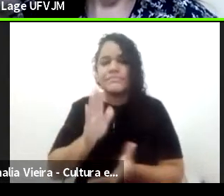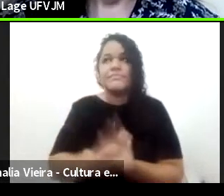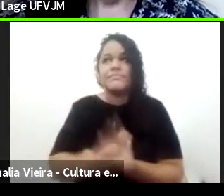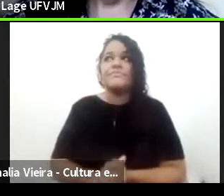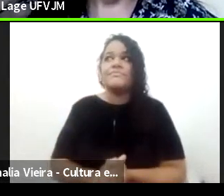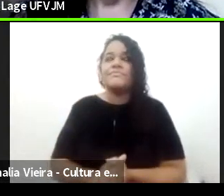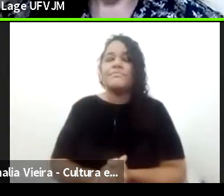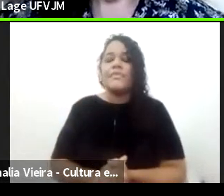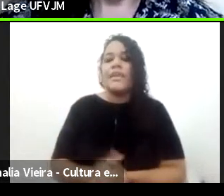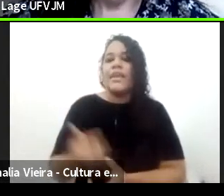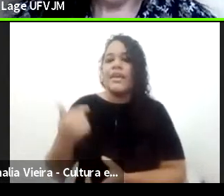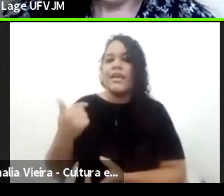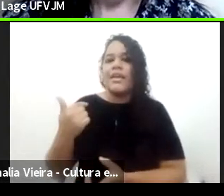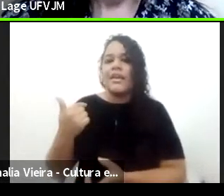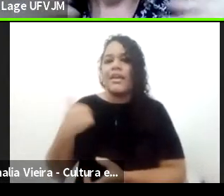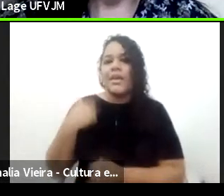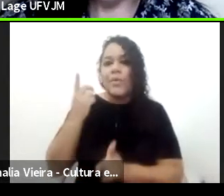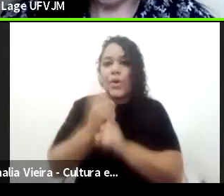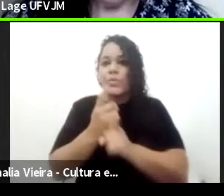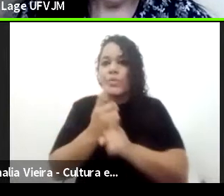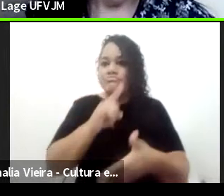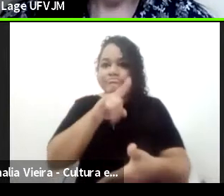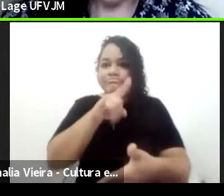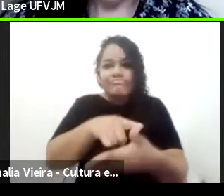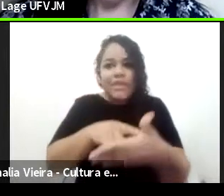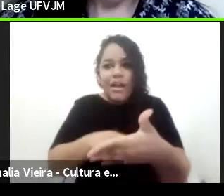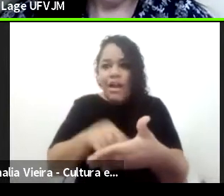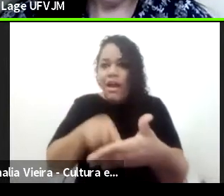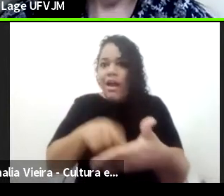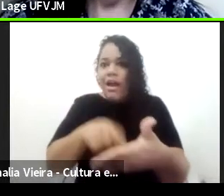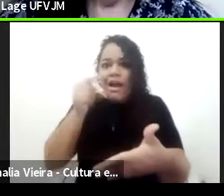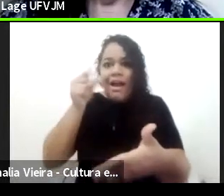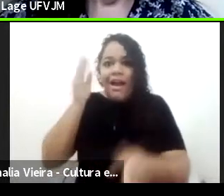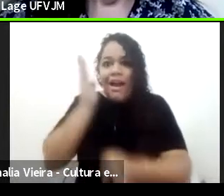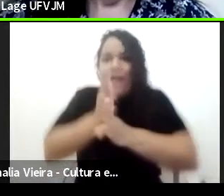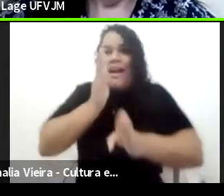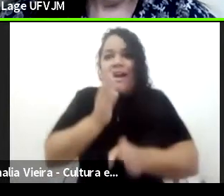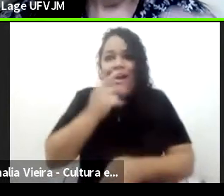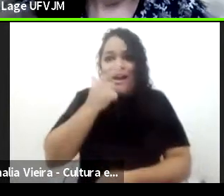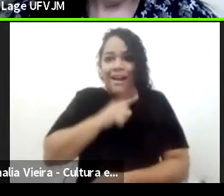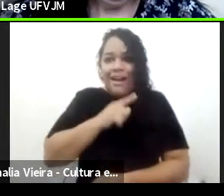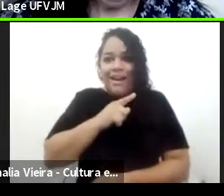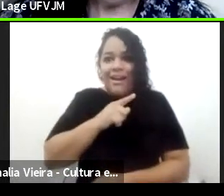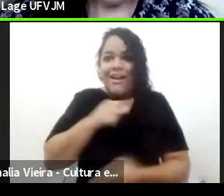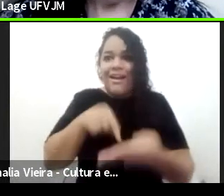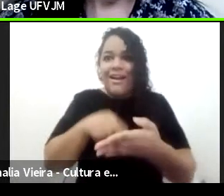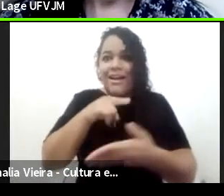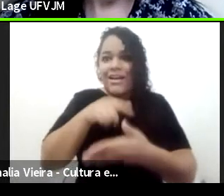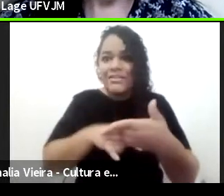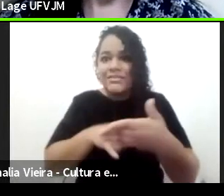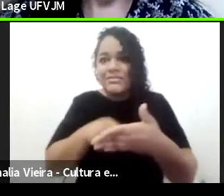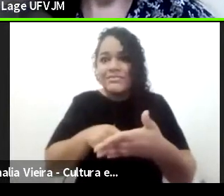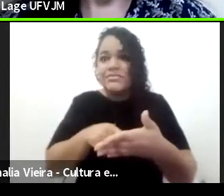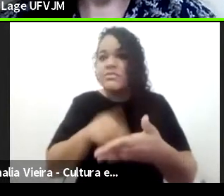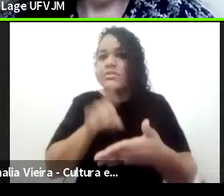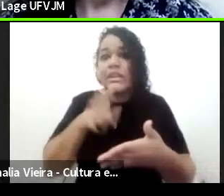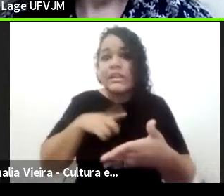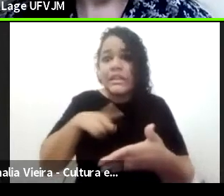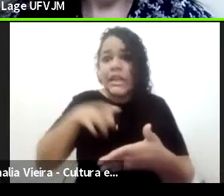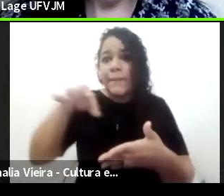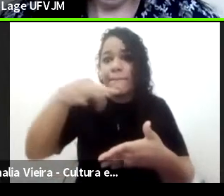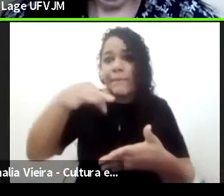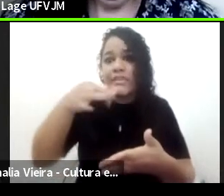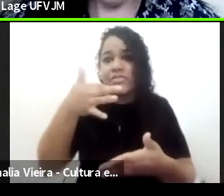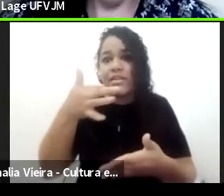encontrei, vamos chamar assim, o documento que eu tentava encontrar há muito tempo. Quando eu encontrei, ele tinha dez páginas, eu levei um